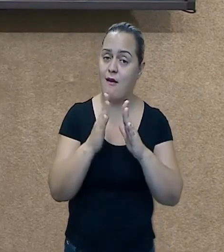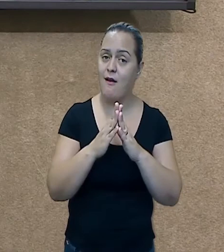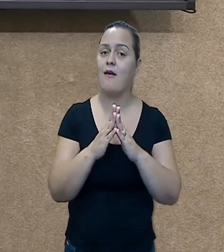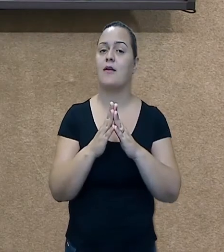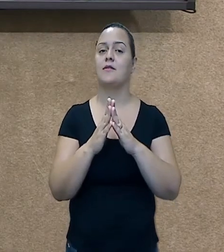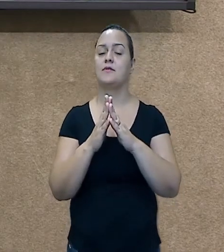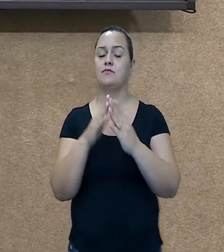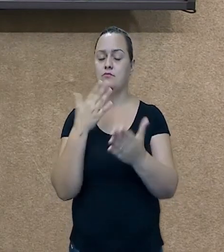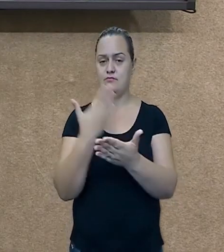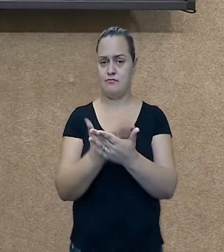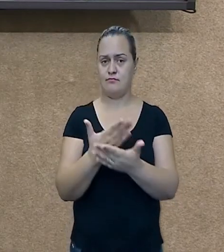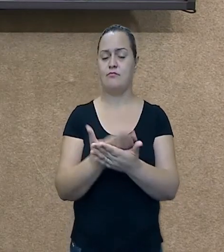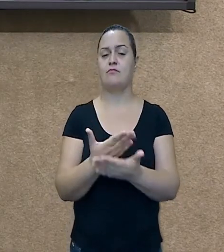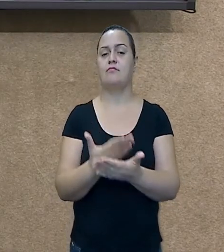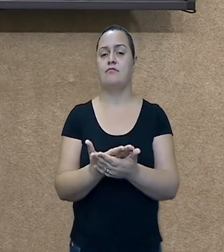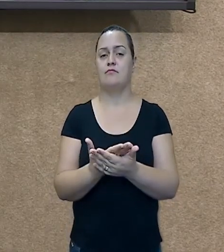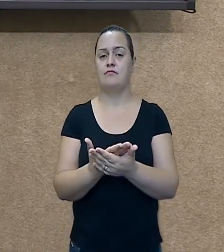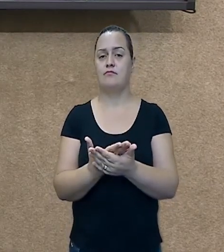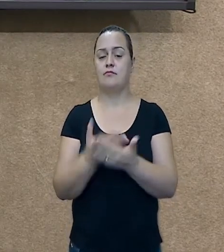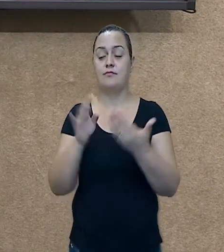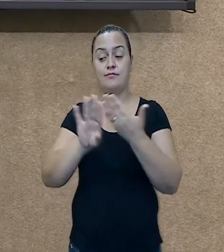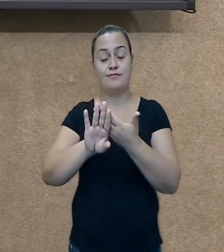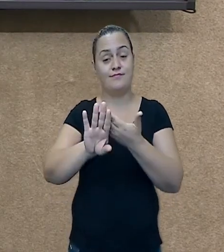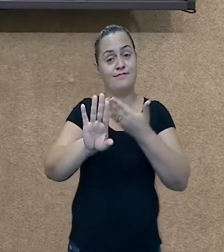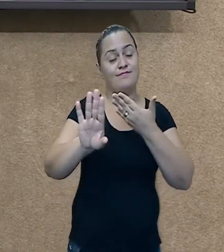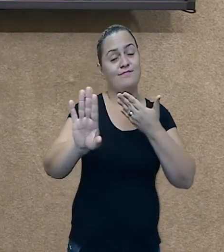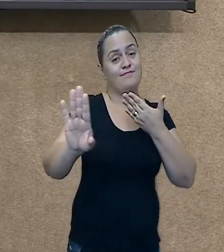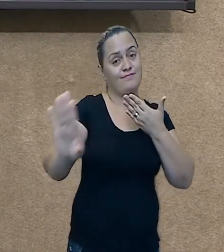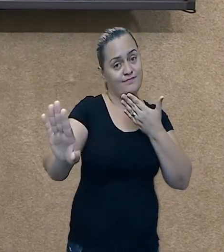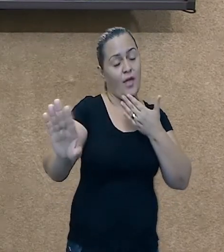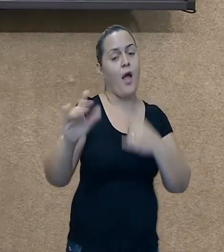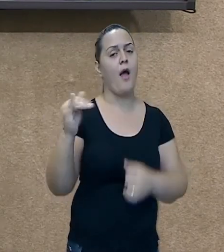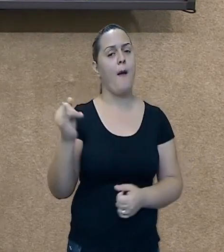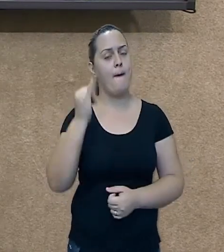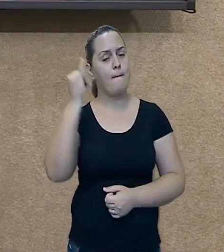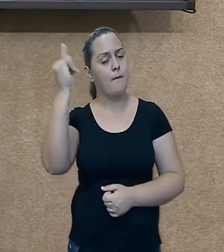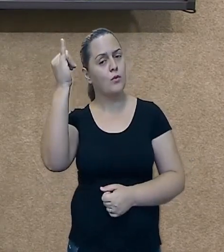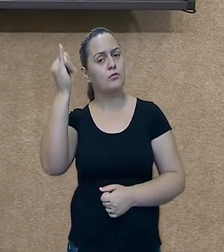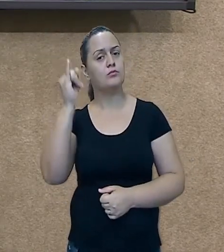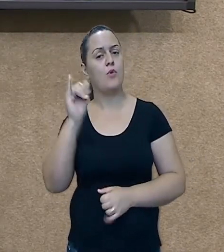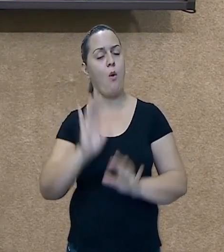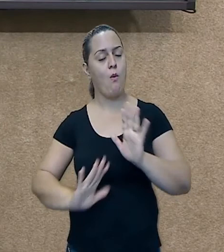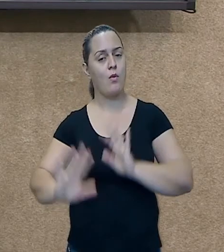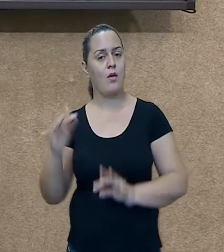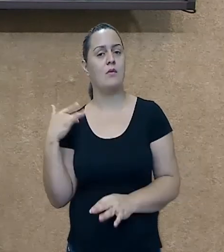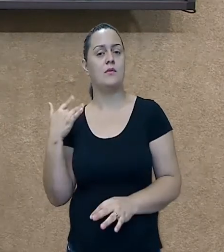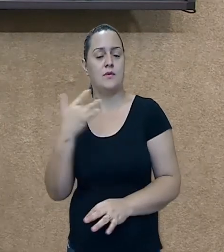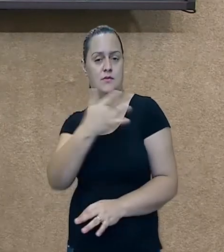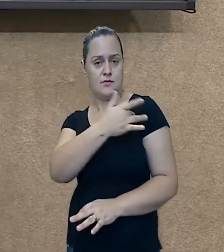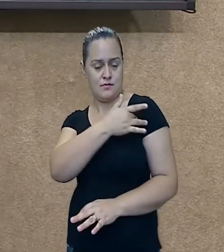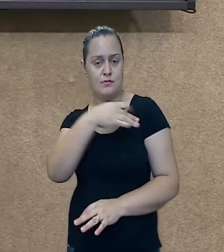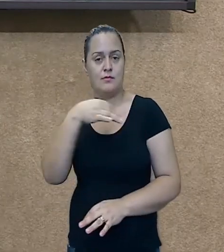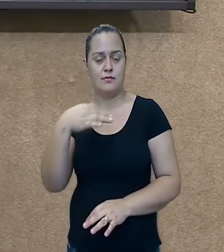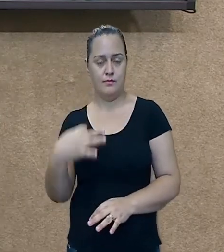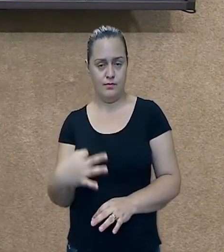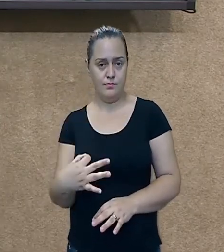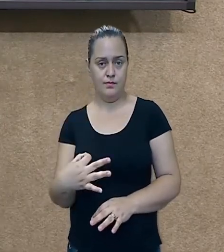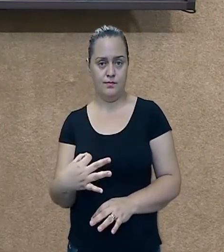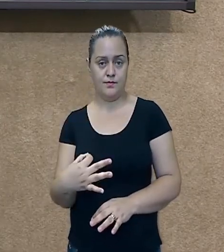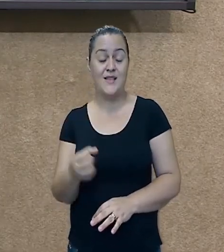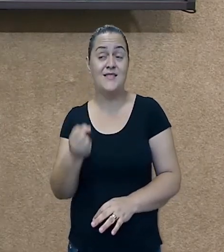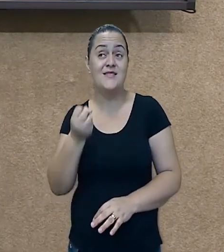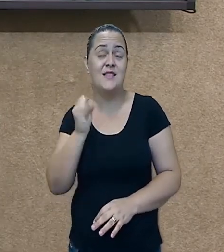continuando tendo o distanciamento. E se nós retornarmos presencial, vai ser com aquele